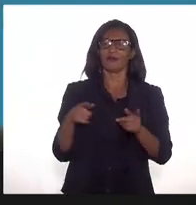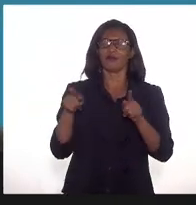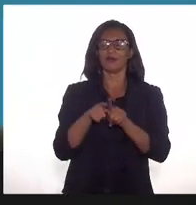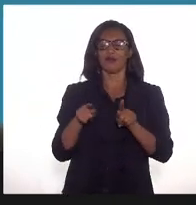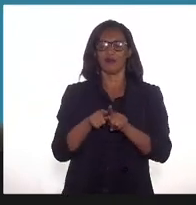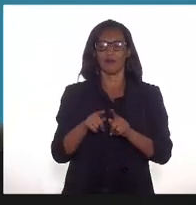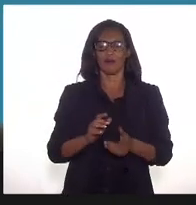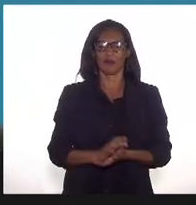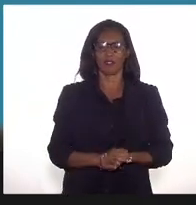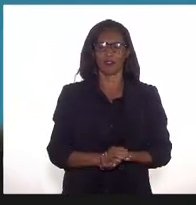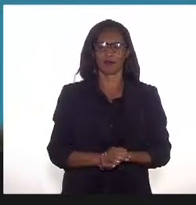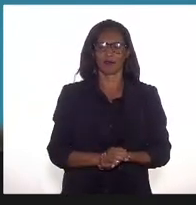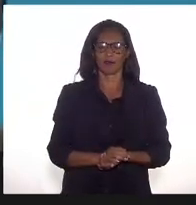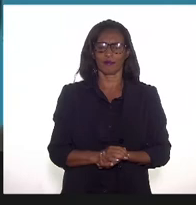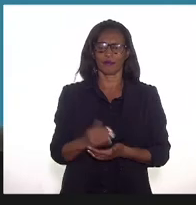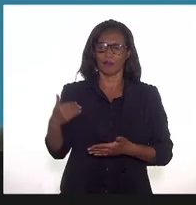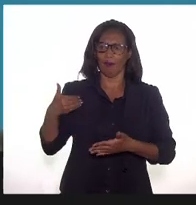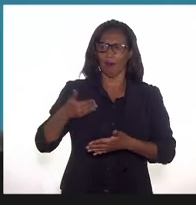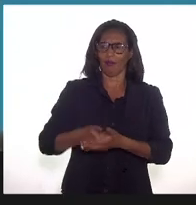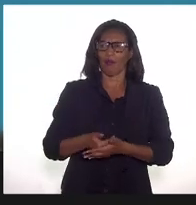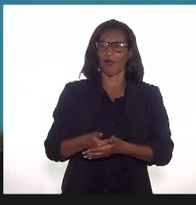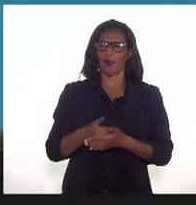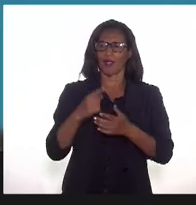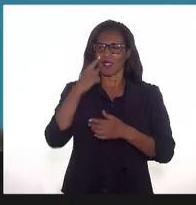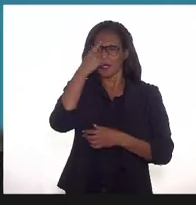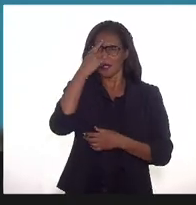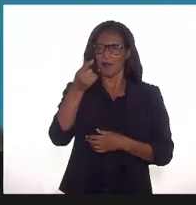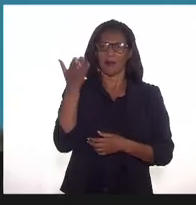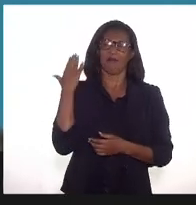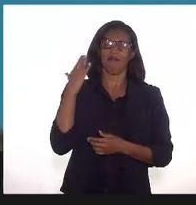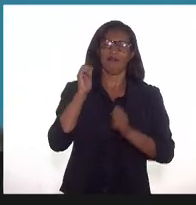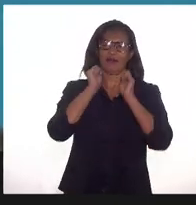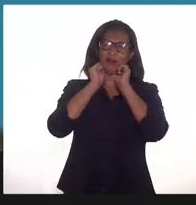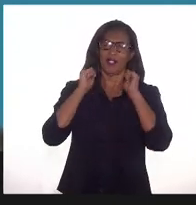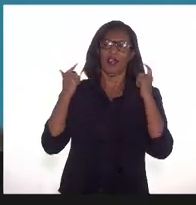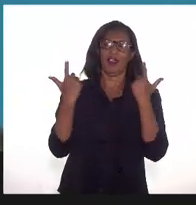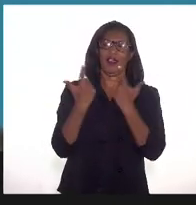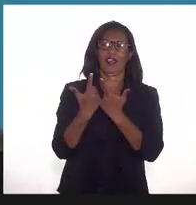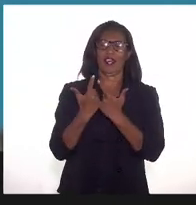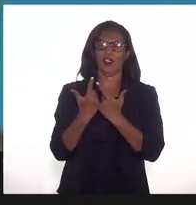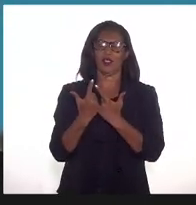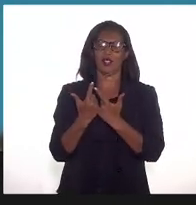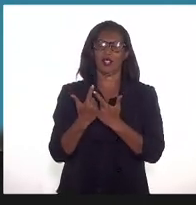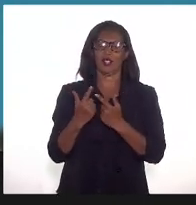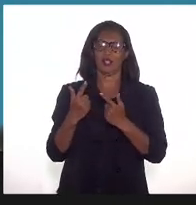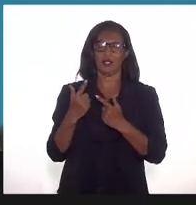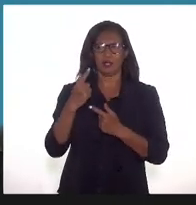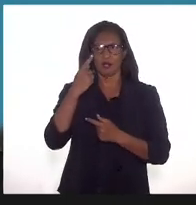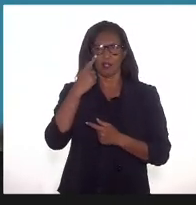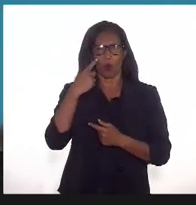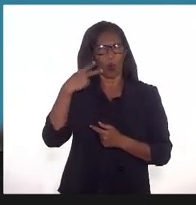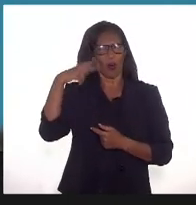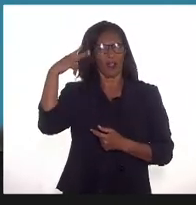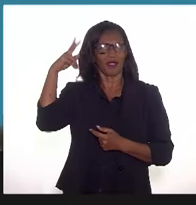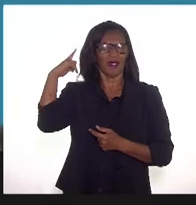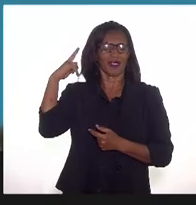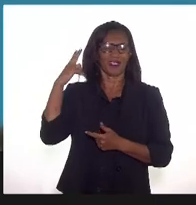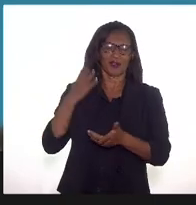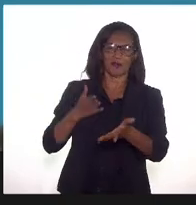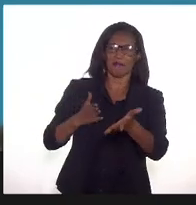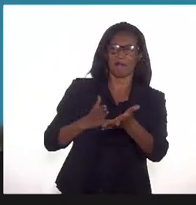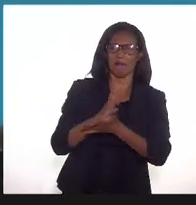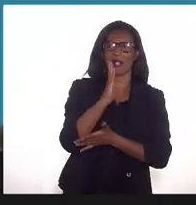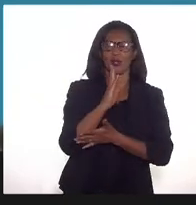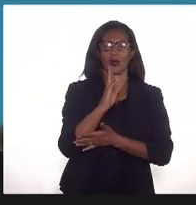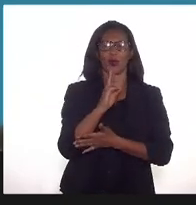recente da LERJ, na semana passada, que aprovou o PL